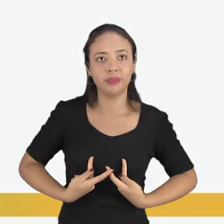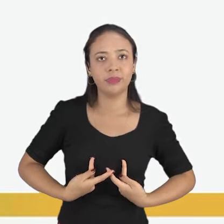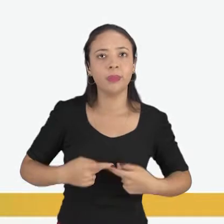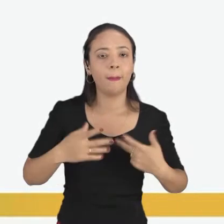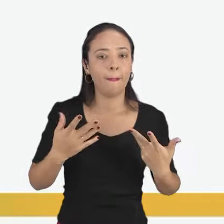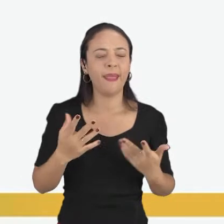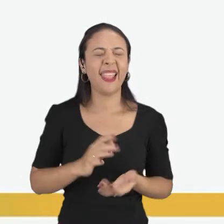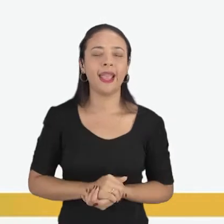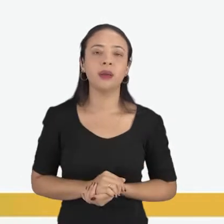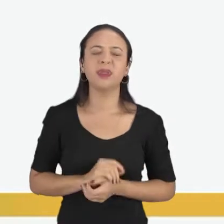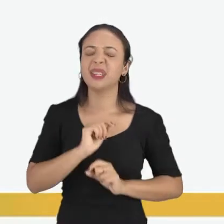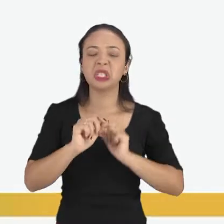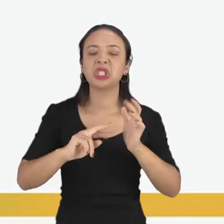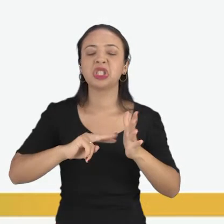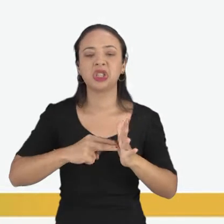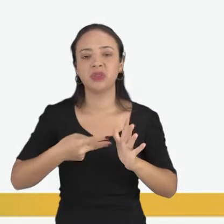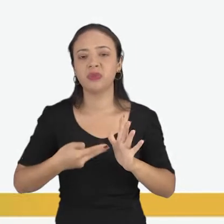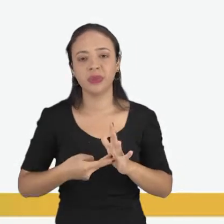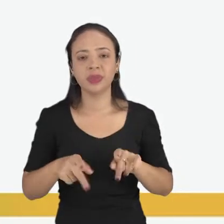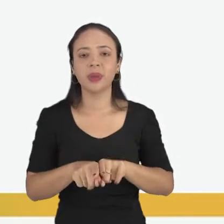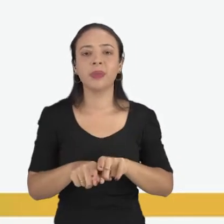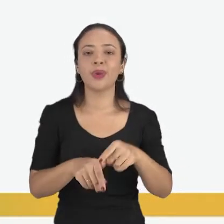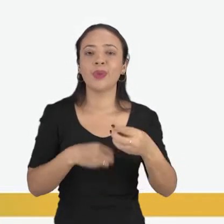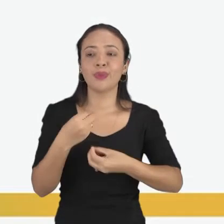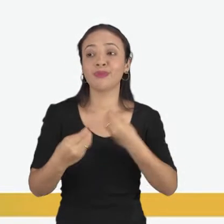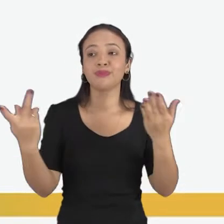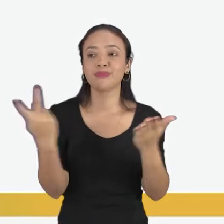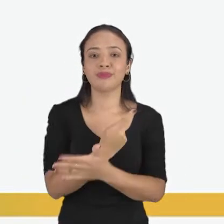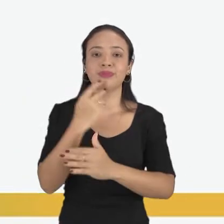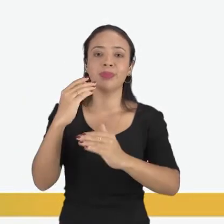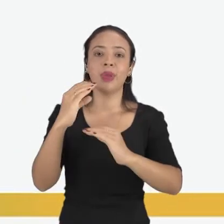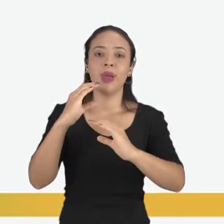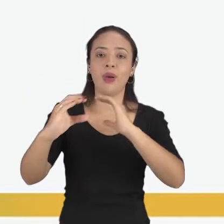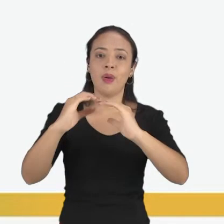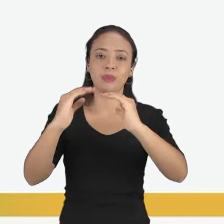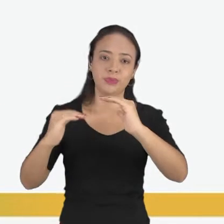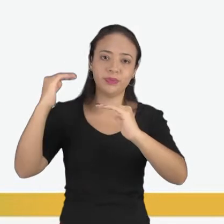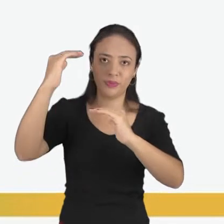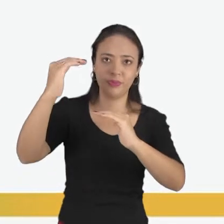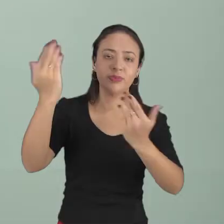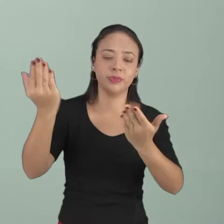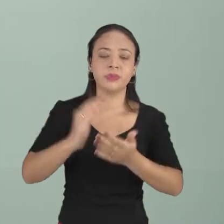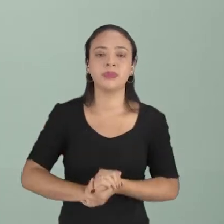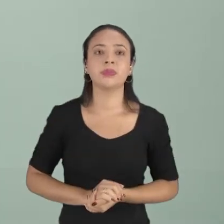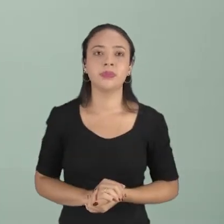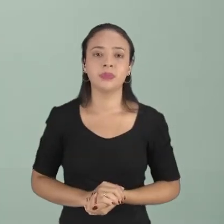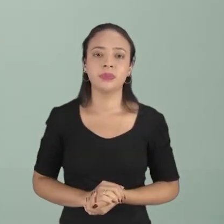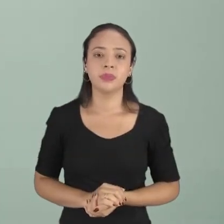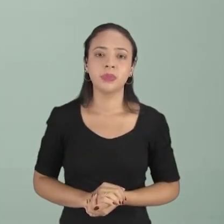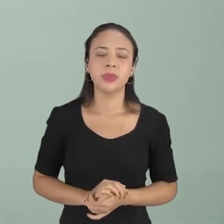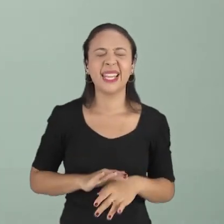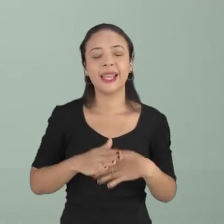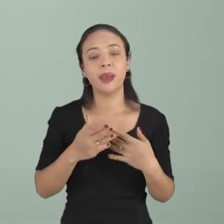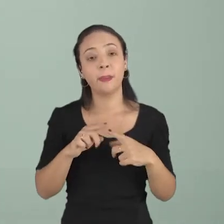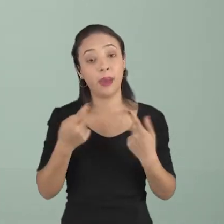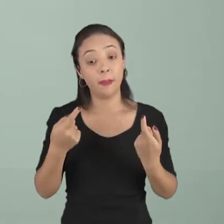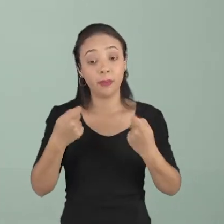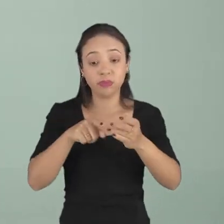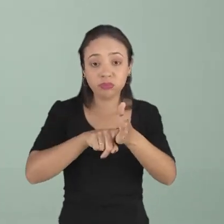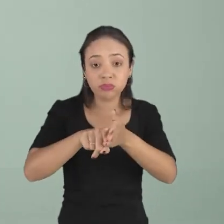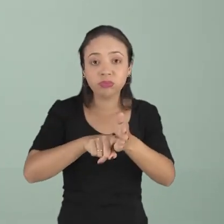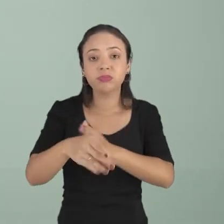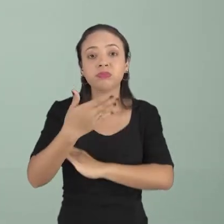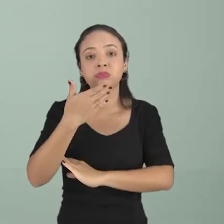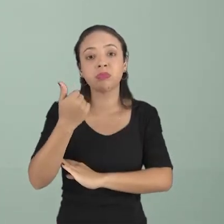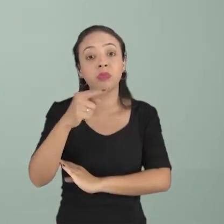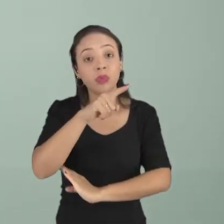rápidas palavras, o que ela representa e como é a comunicação dela com o transcendente. Evidentemente que a gente deve pesquisar mais. Aliás,